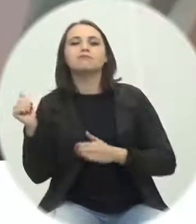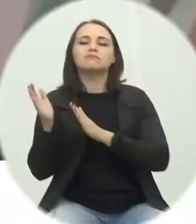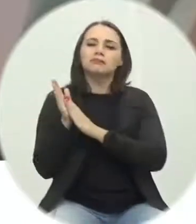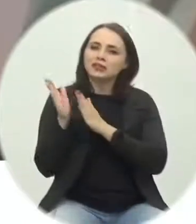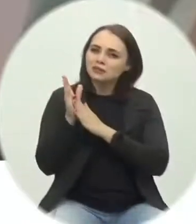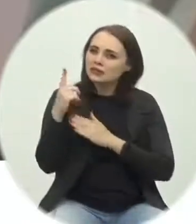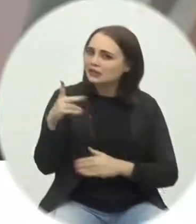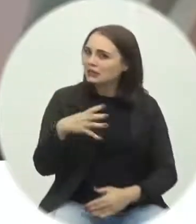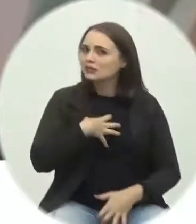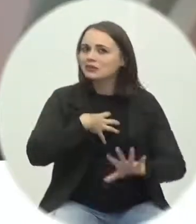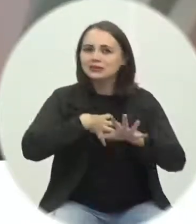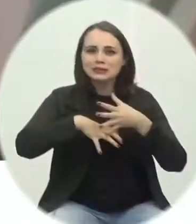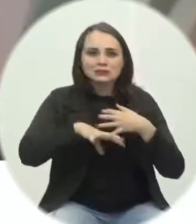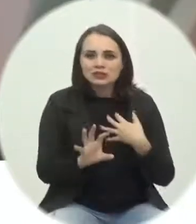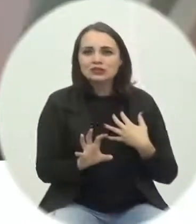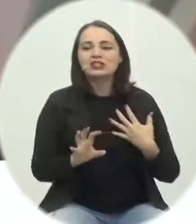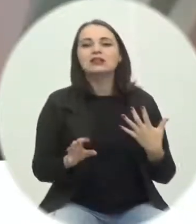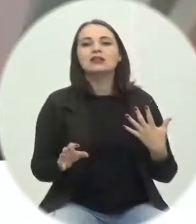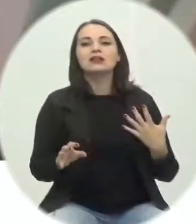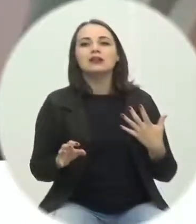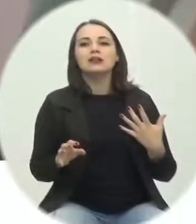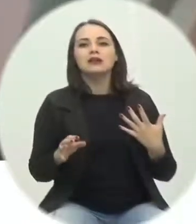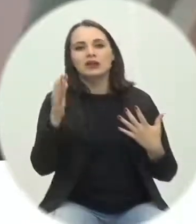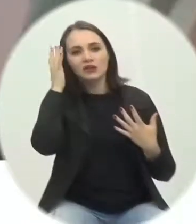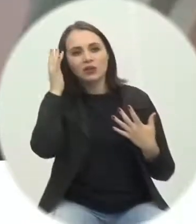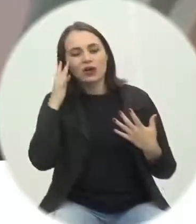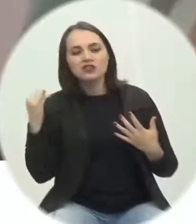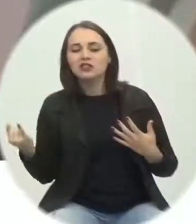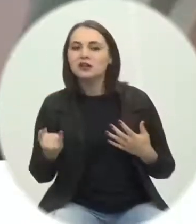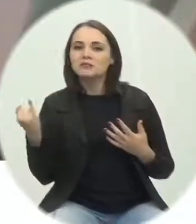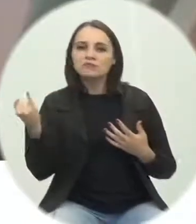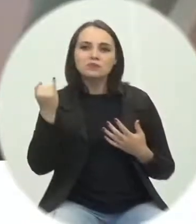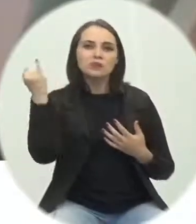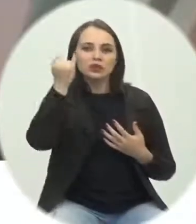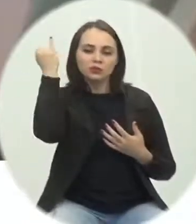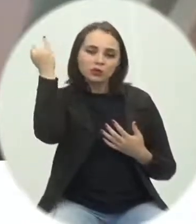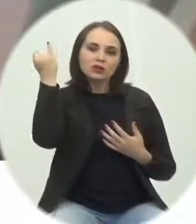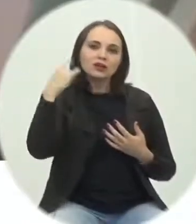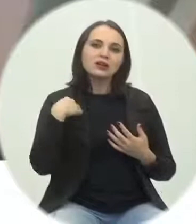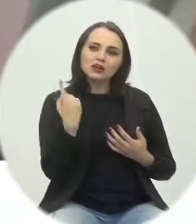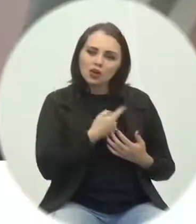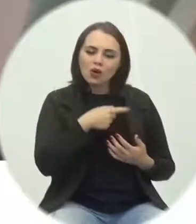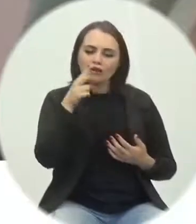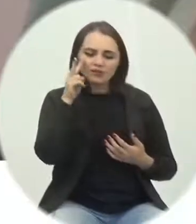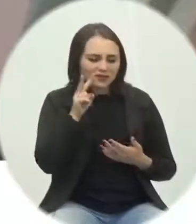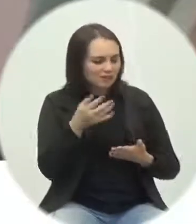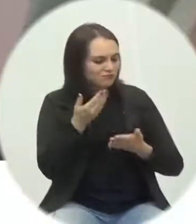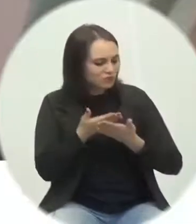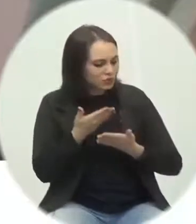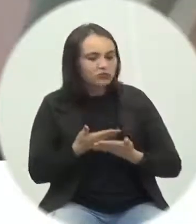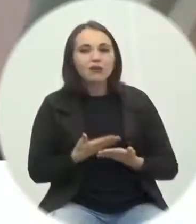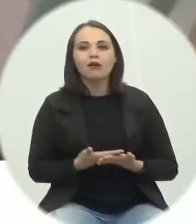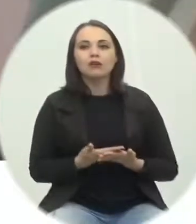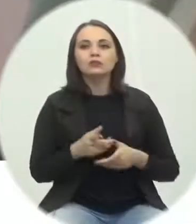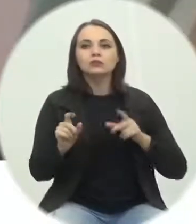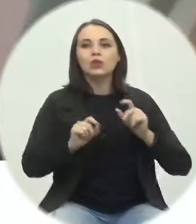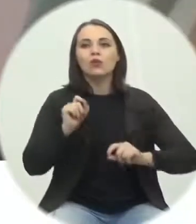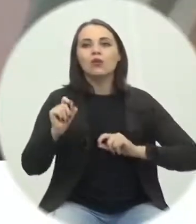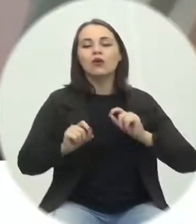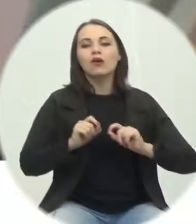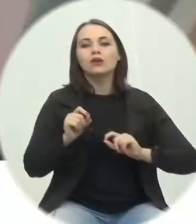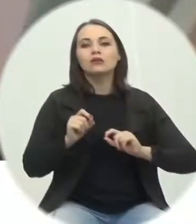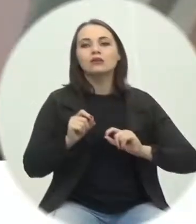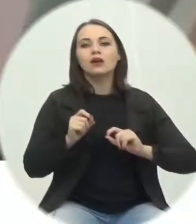eu acho que mais do que nunca é muito importante tratarmos a matéria e a Casa Legislativa